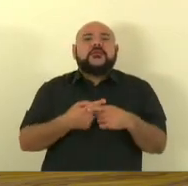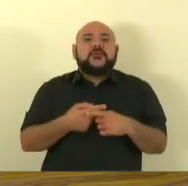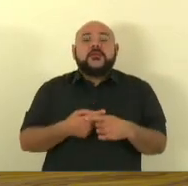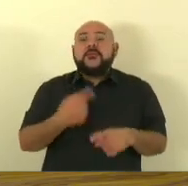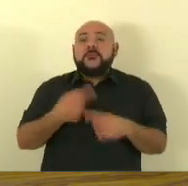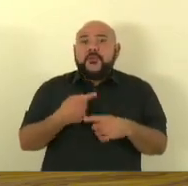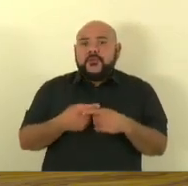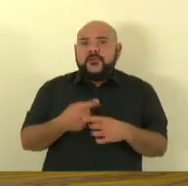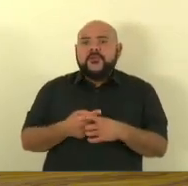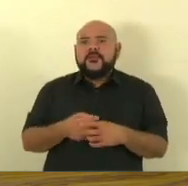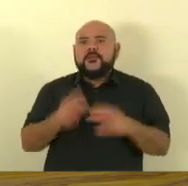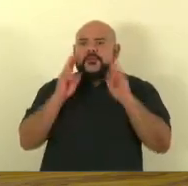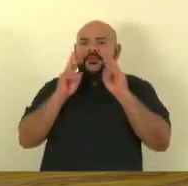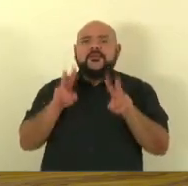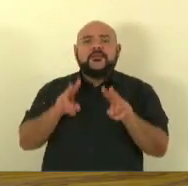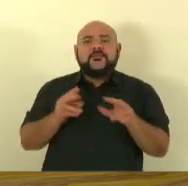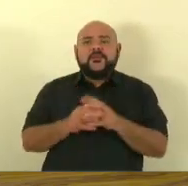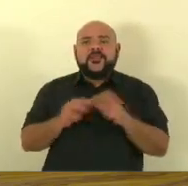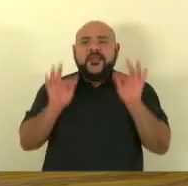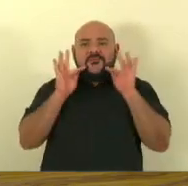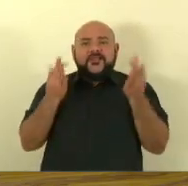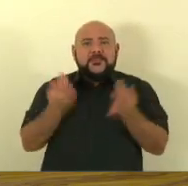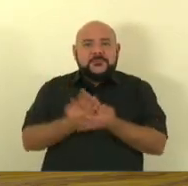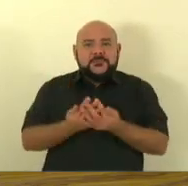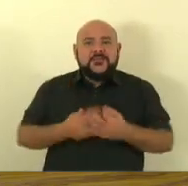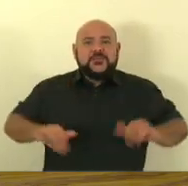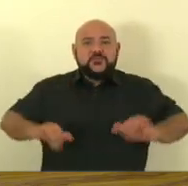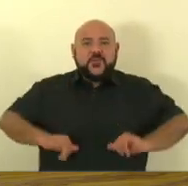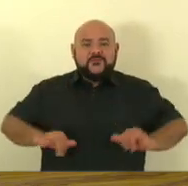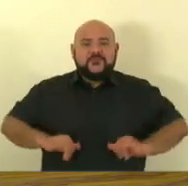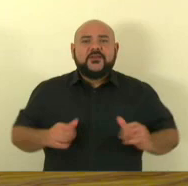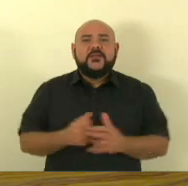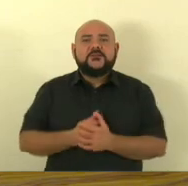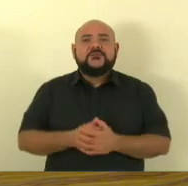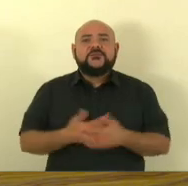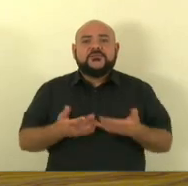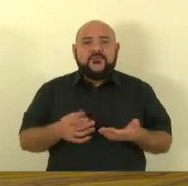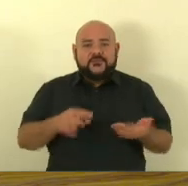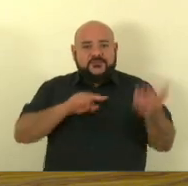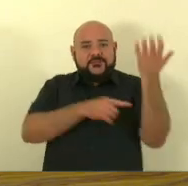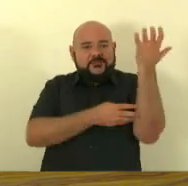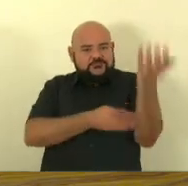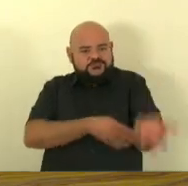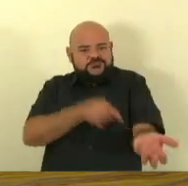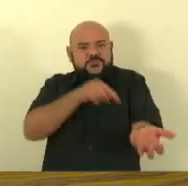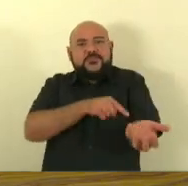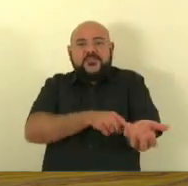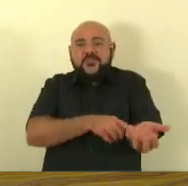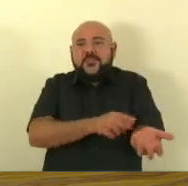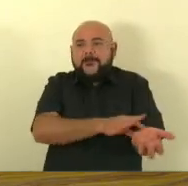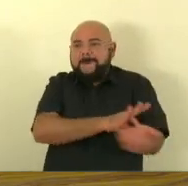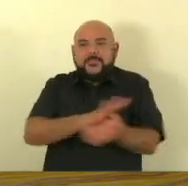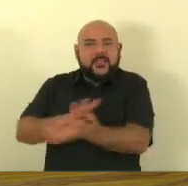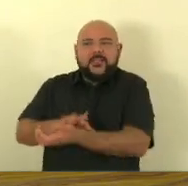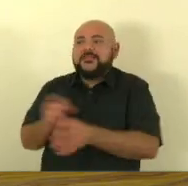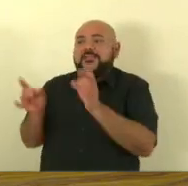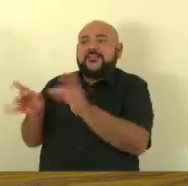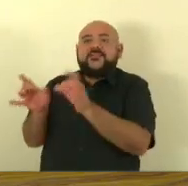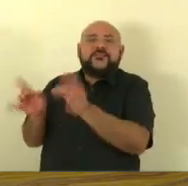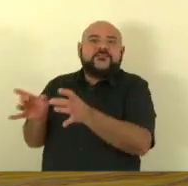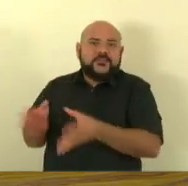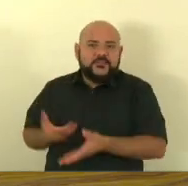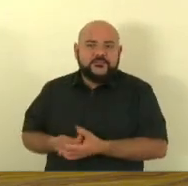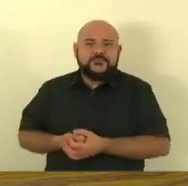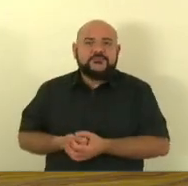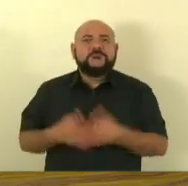os filhos passando fome dificuldade aí ele olha da janela e tem um pau lá de 10 mil 15 mil reais ele vai fazer o que gente vocês esperam